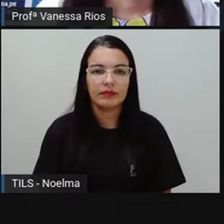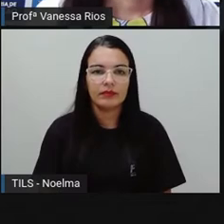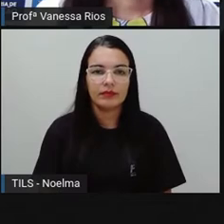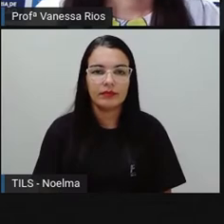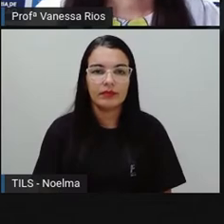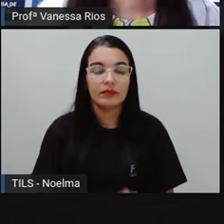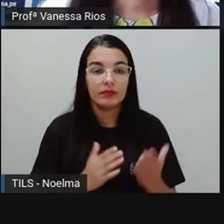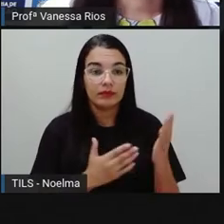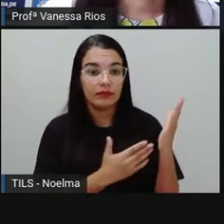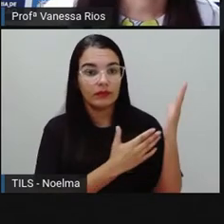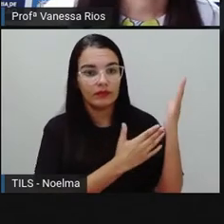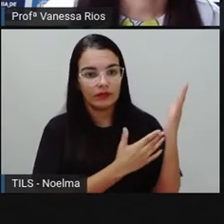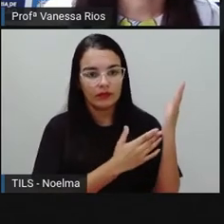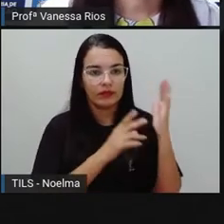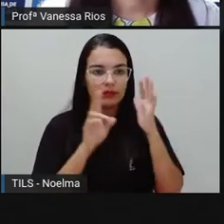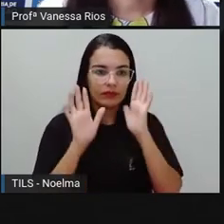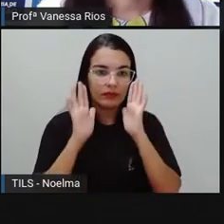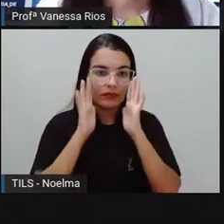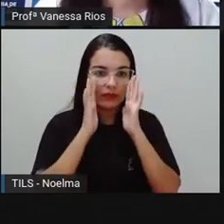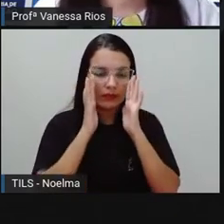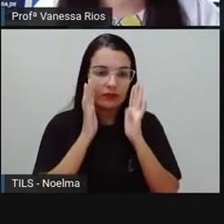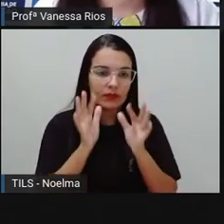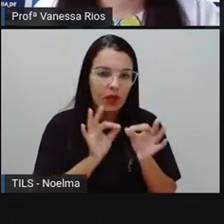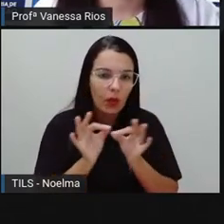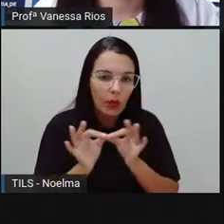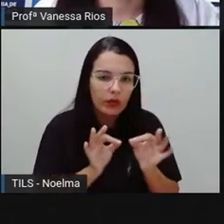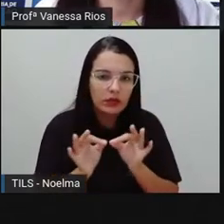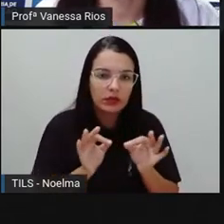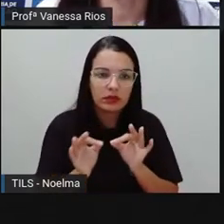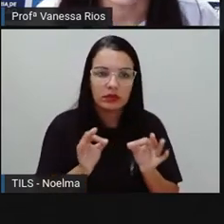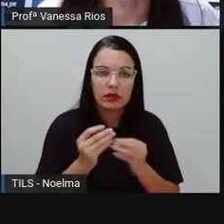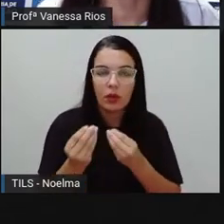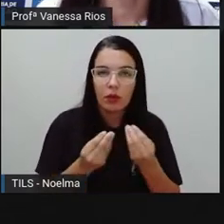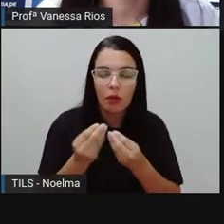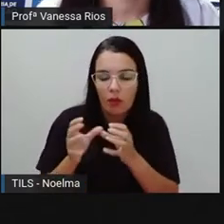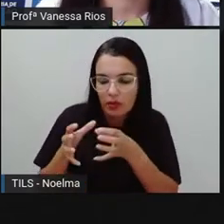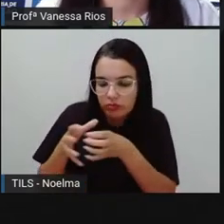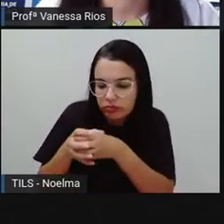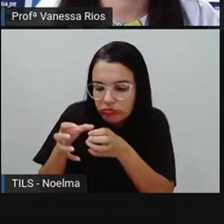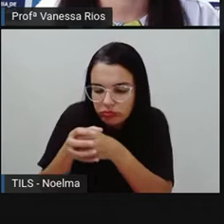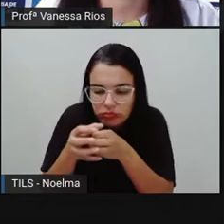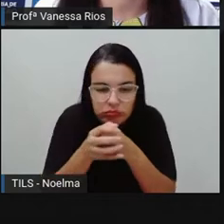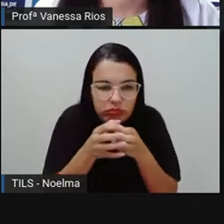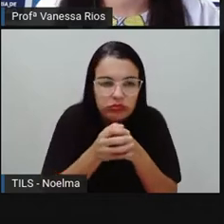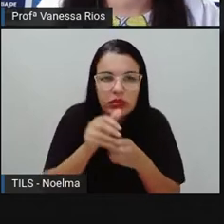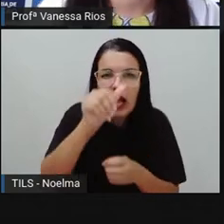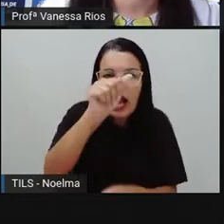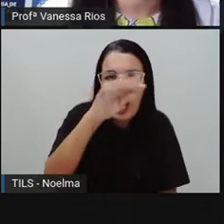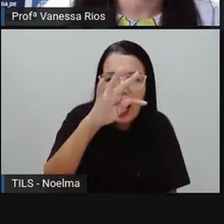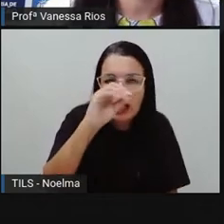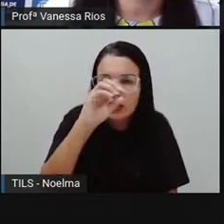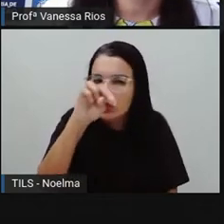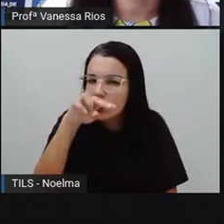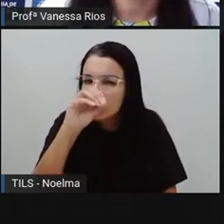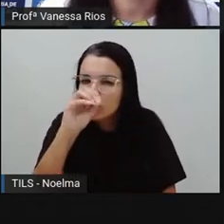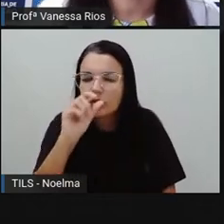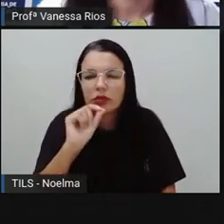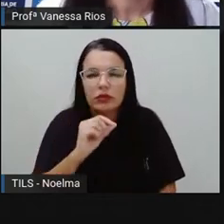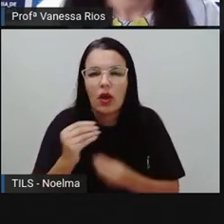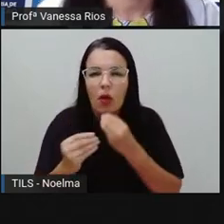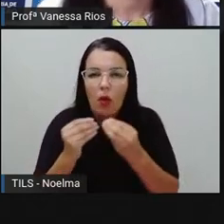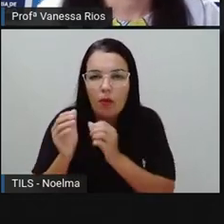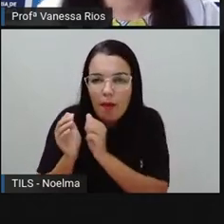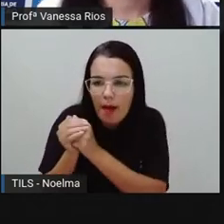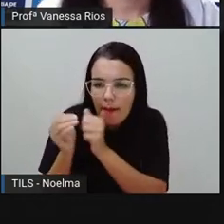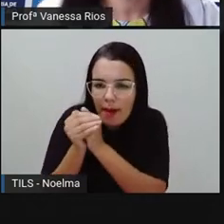E aí, quando a gente observa a organização desses átomos, a organização dessas moléculas aí